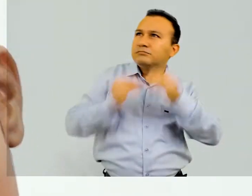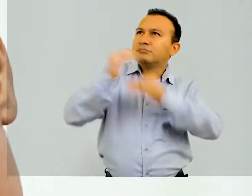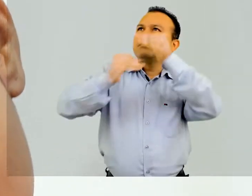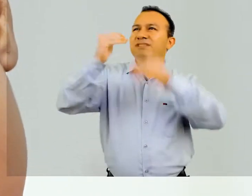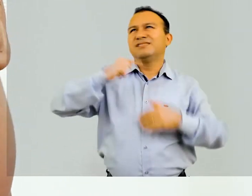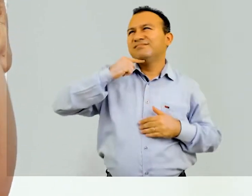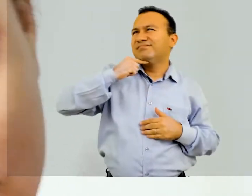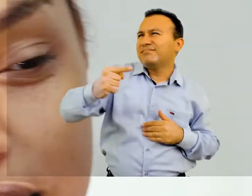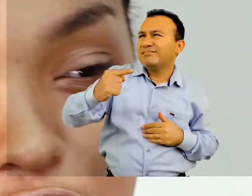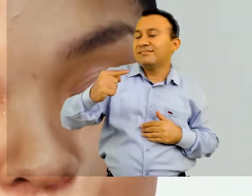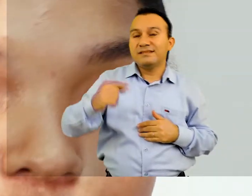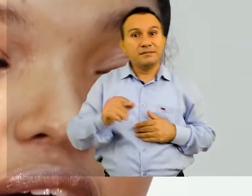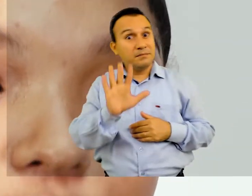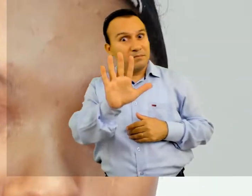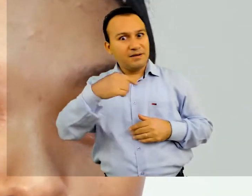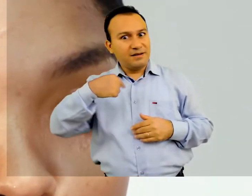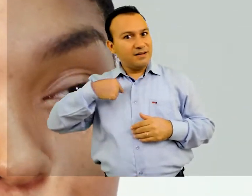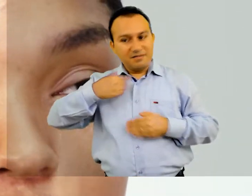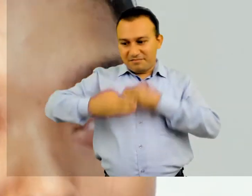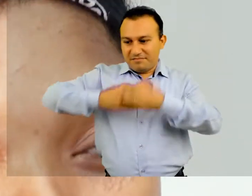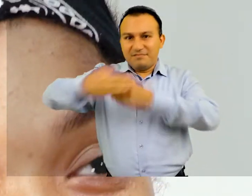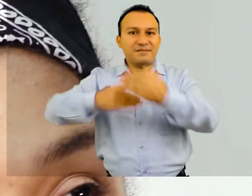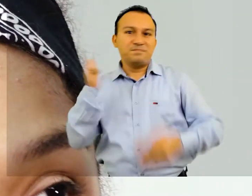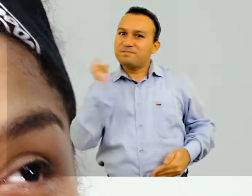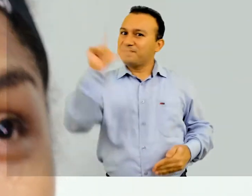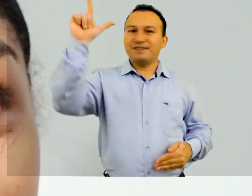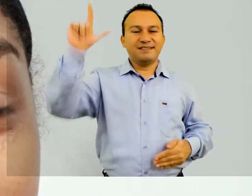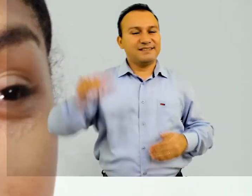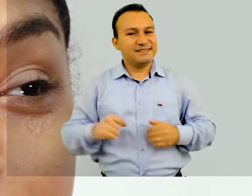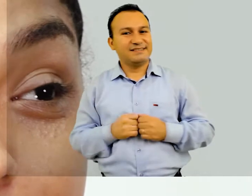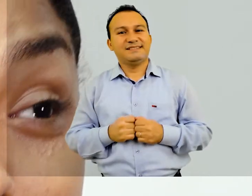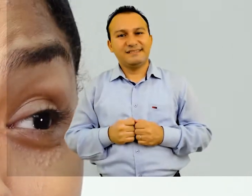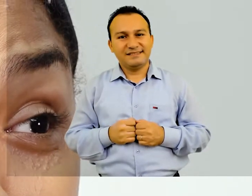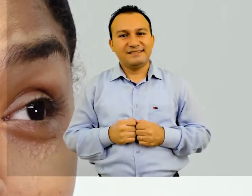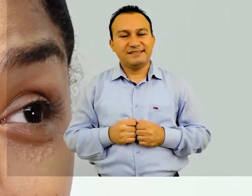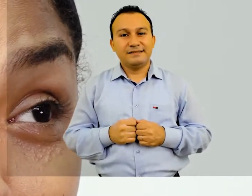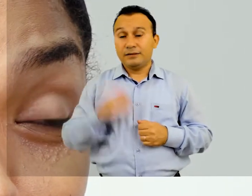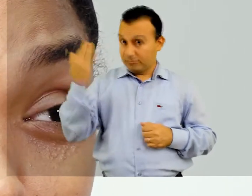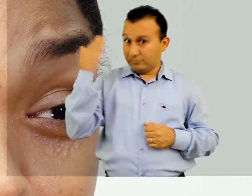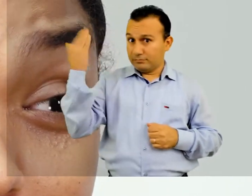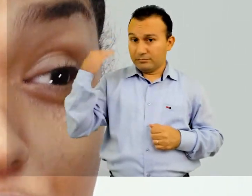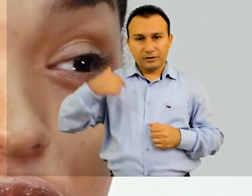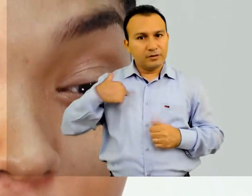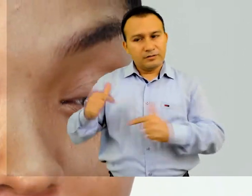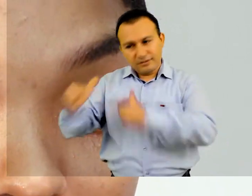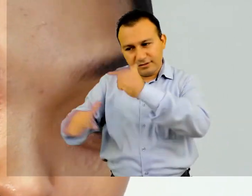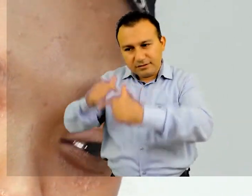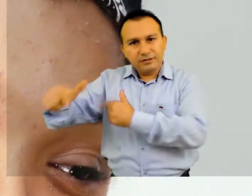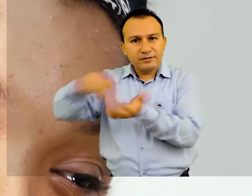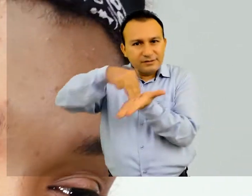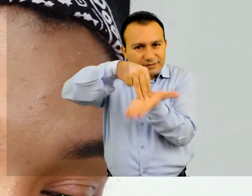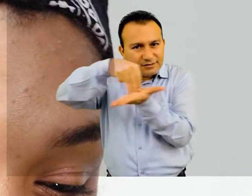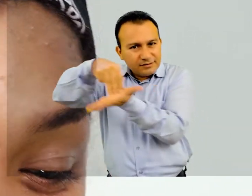crescimento, tanto pessoal quanto profissional, eu consegui me desenvolver